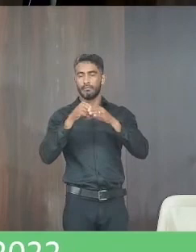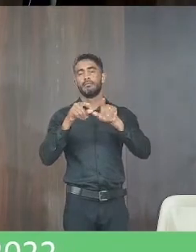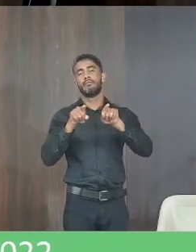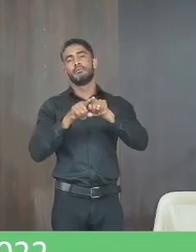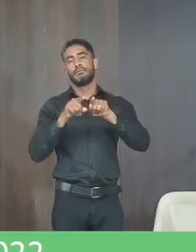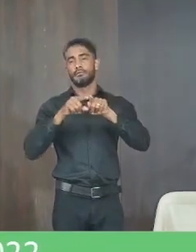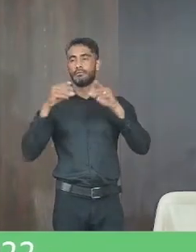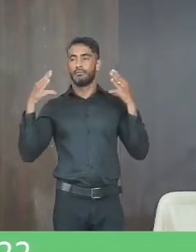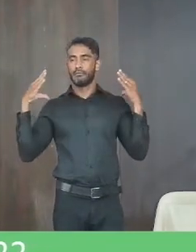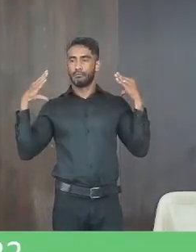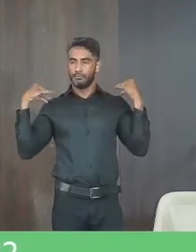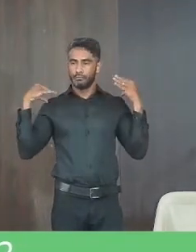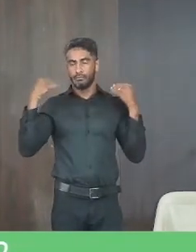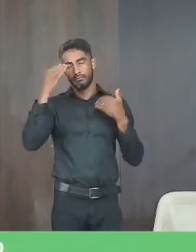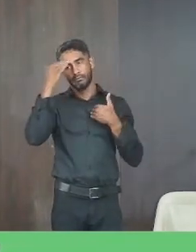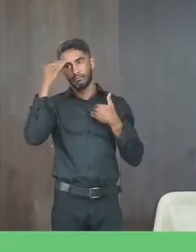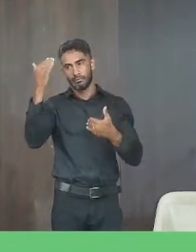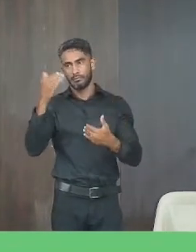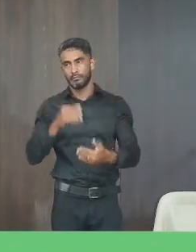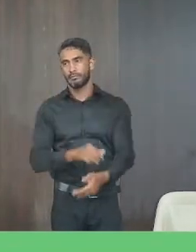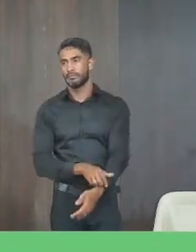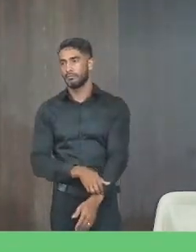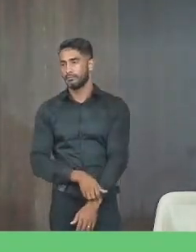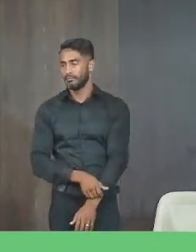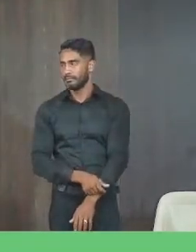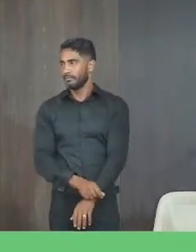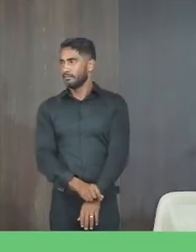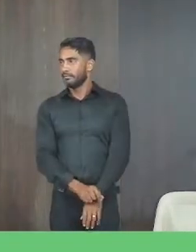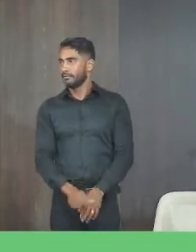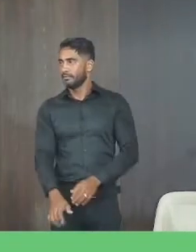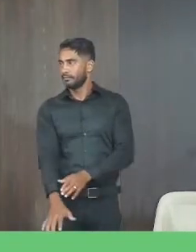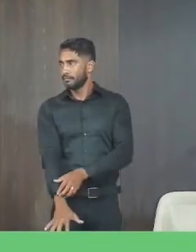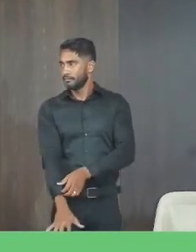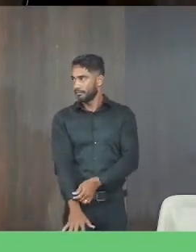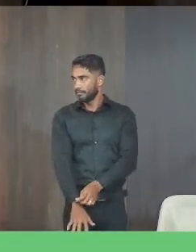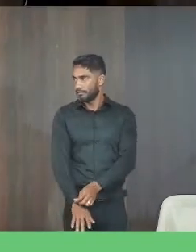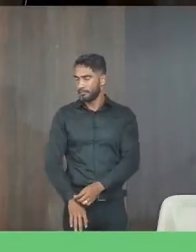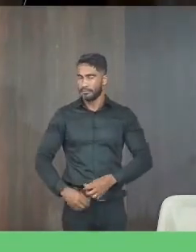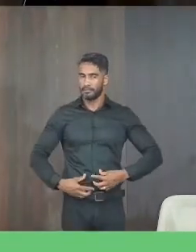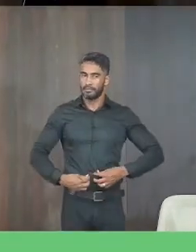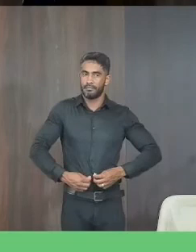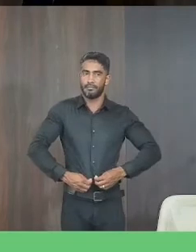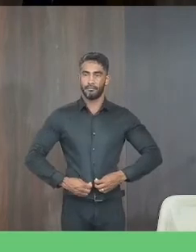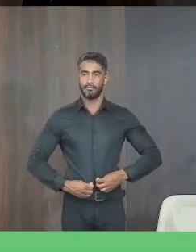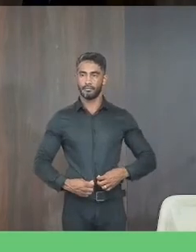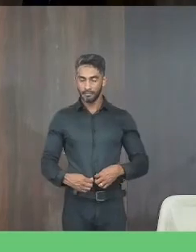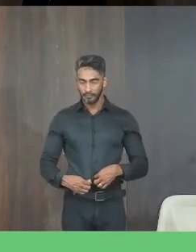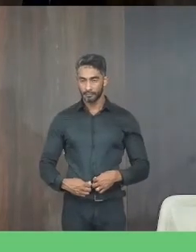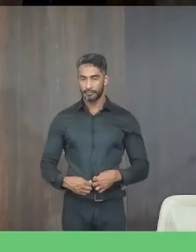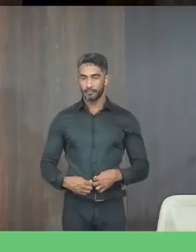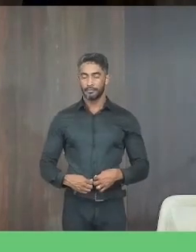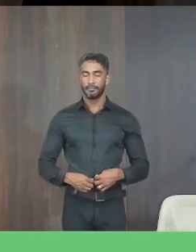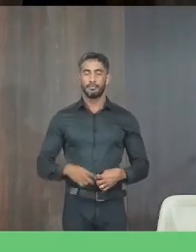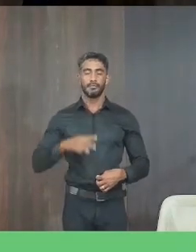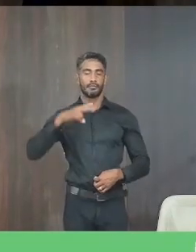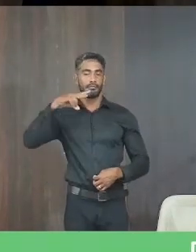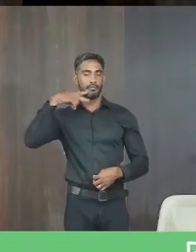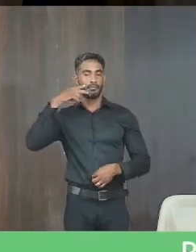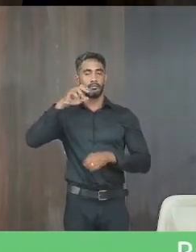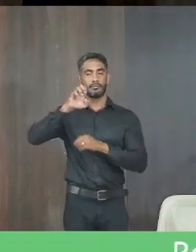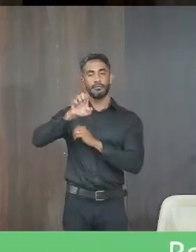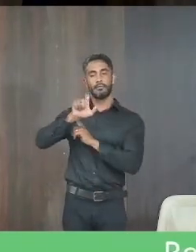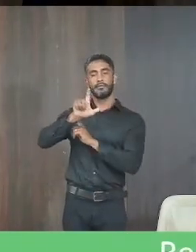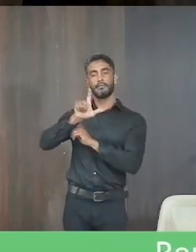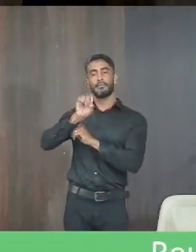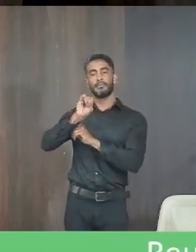e só tenho a agradecer obrigado a palavra presidente parabéns vereador Gesso vereador Elis Mast tem essa